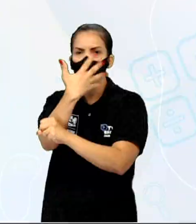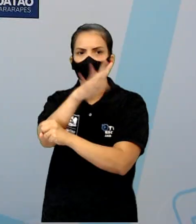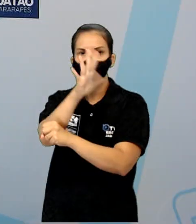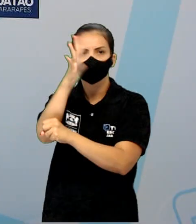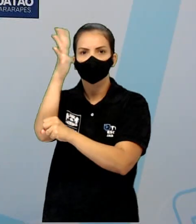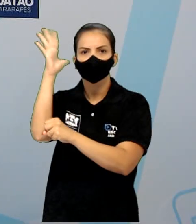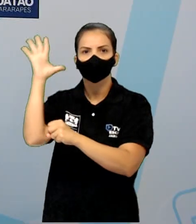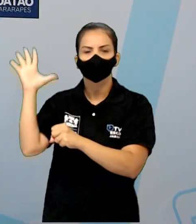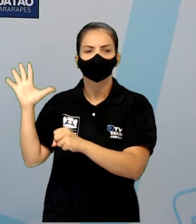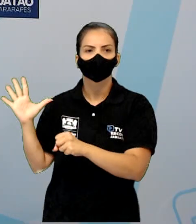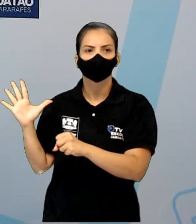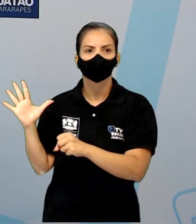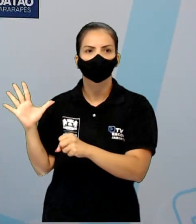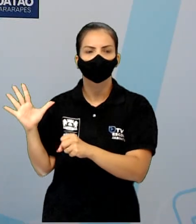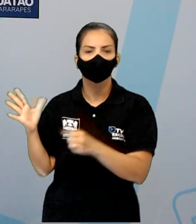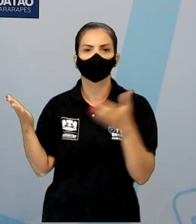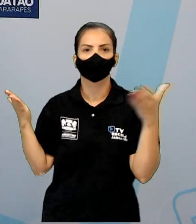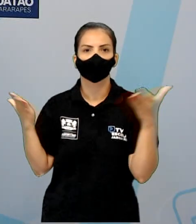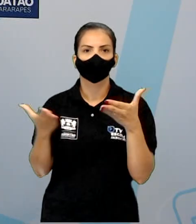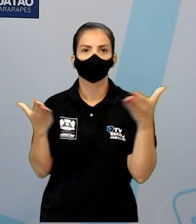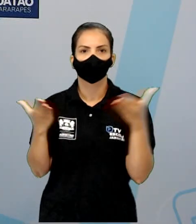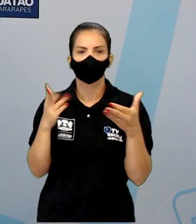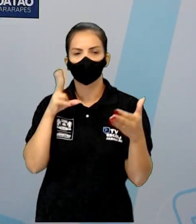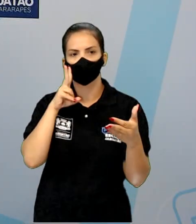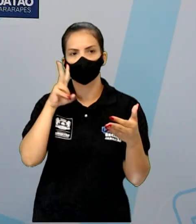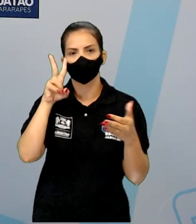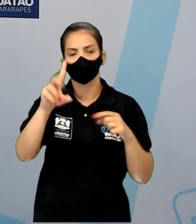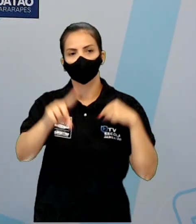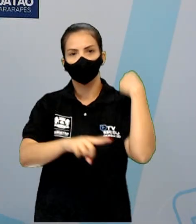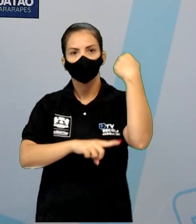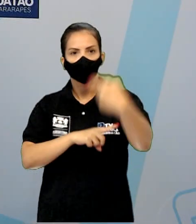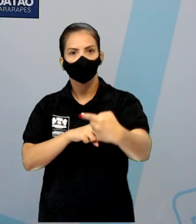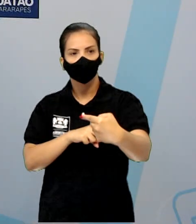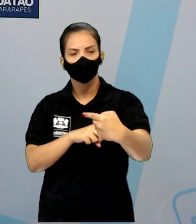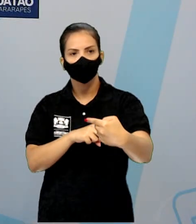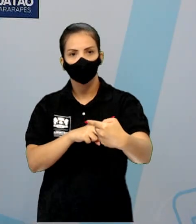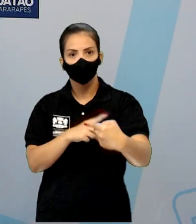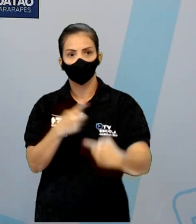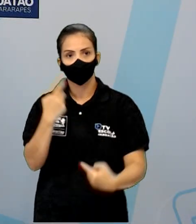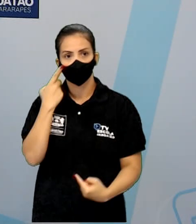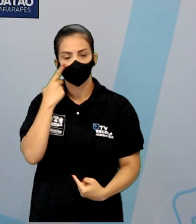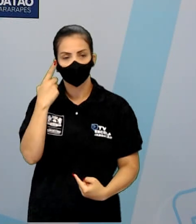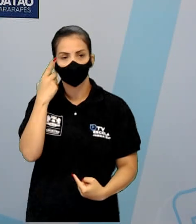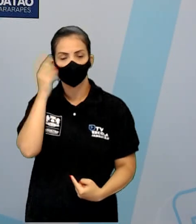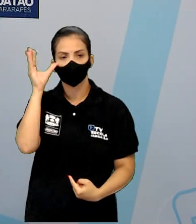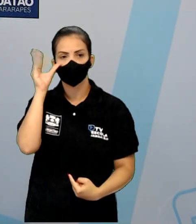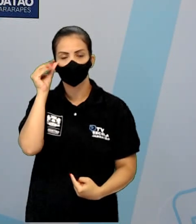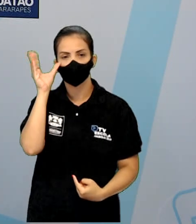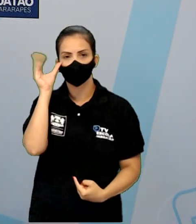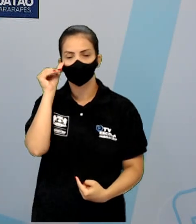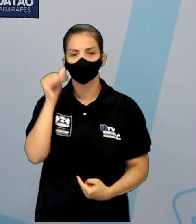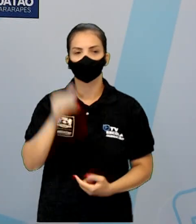Essa parte a gente vai analisar agora, tá? Agora aí pode a ir para a outra. Fica aí na curiosidade para saber o que aconteceu.